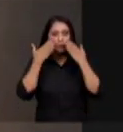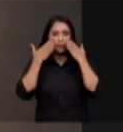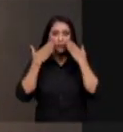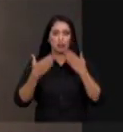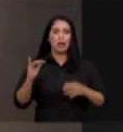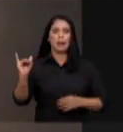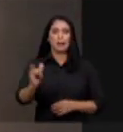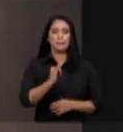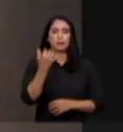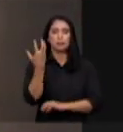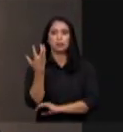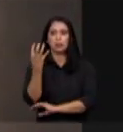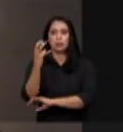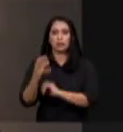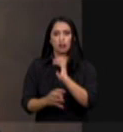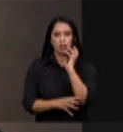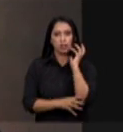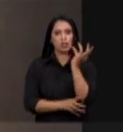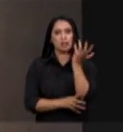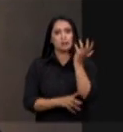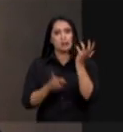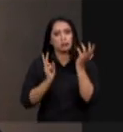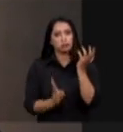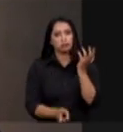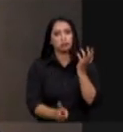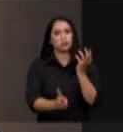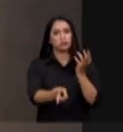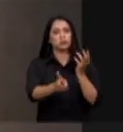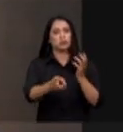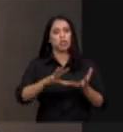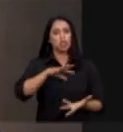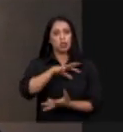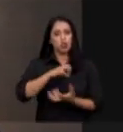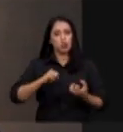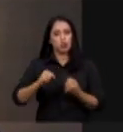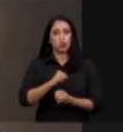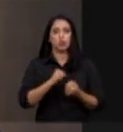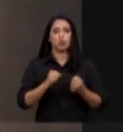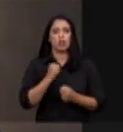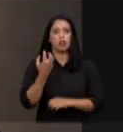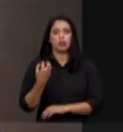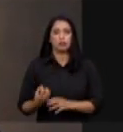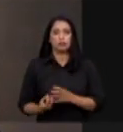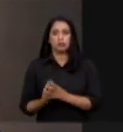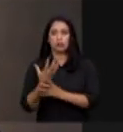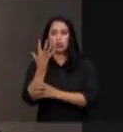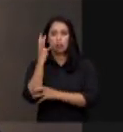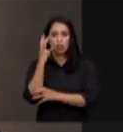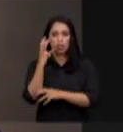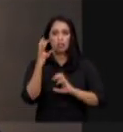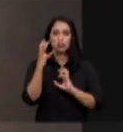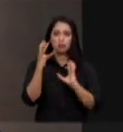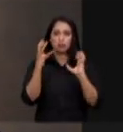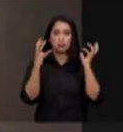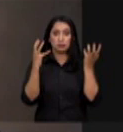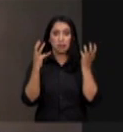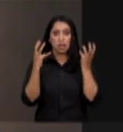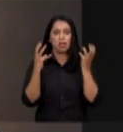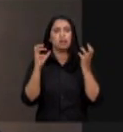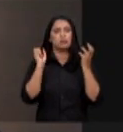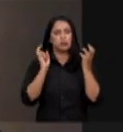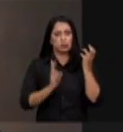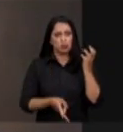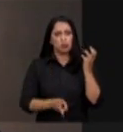importância da floresta em pé, para que haja produção e conservação de forma sustentável. Floresta em pé deve ser valorizada com seus